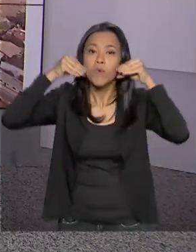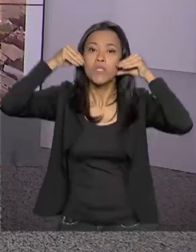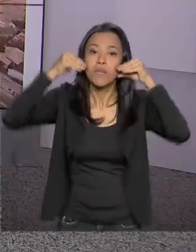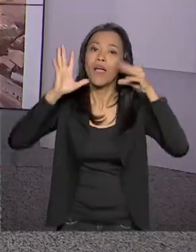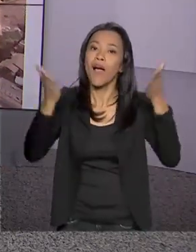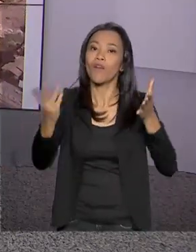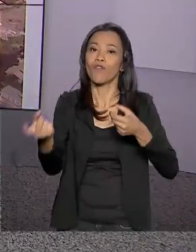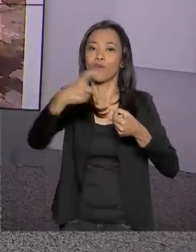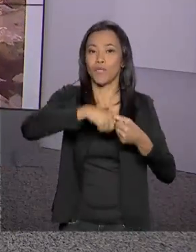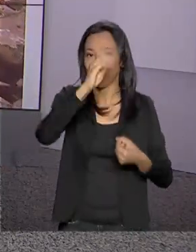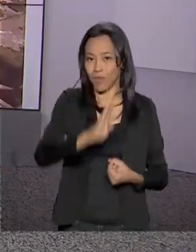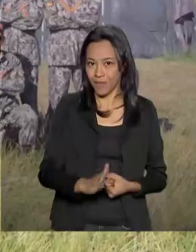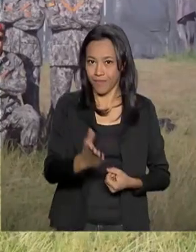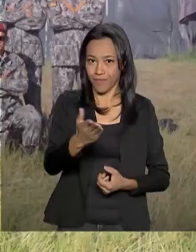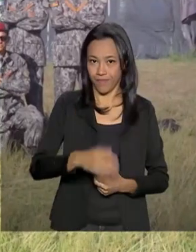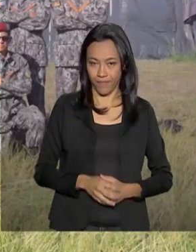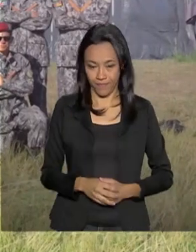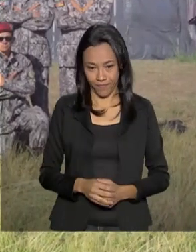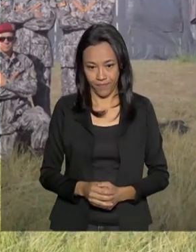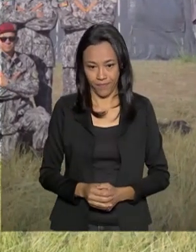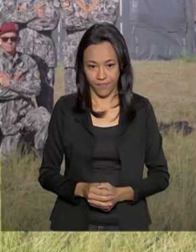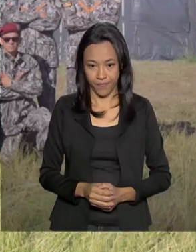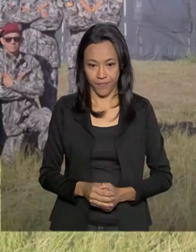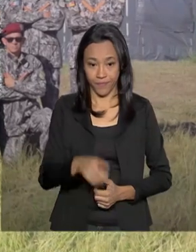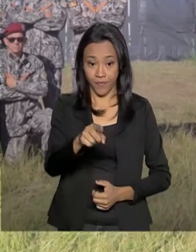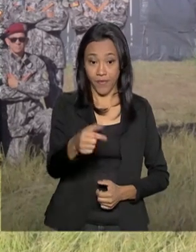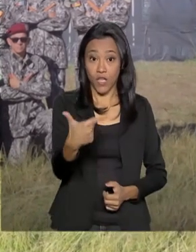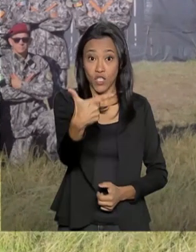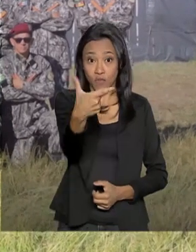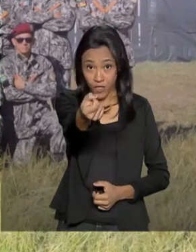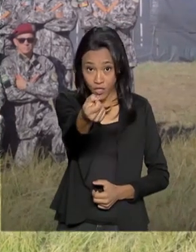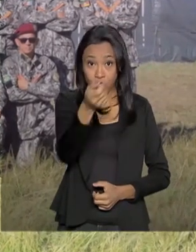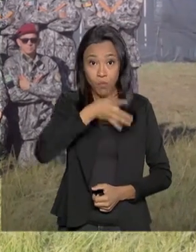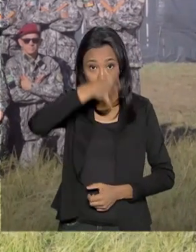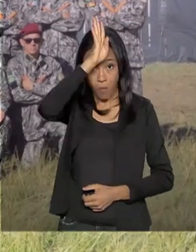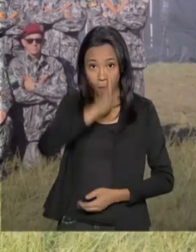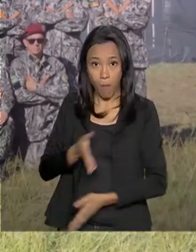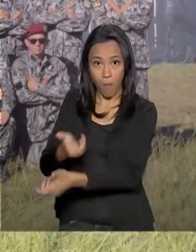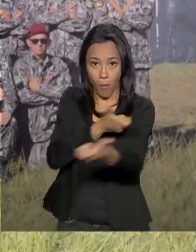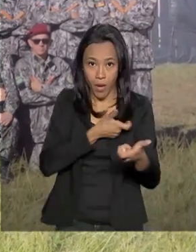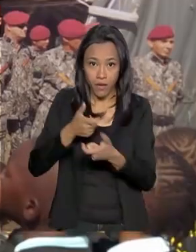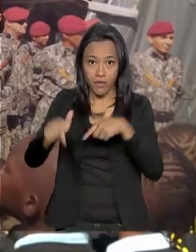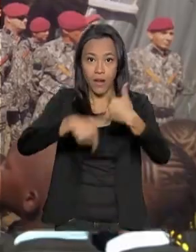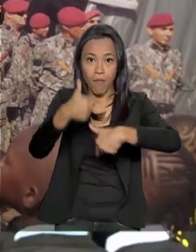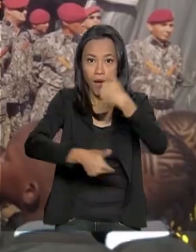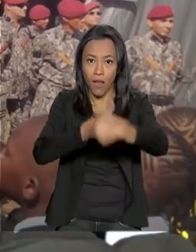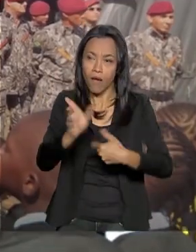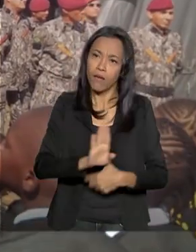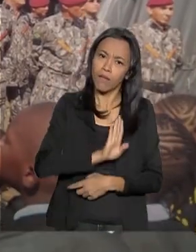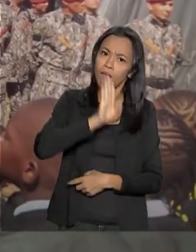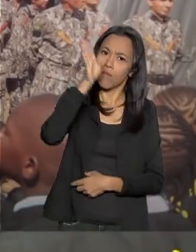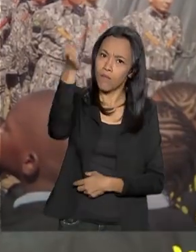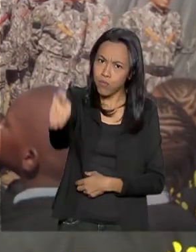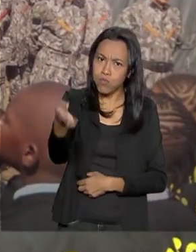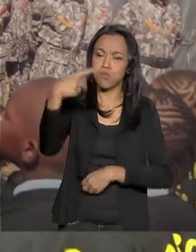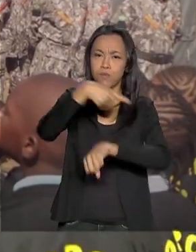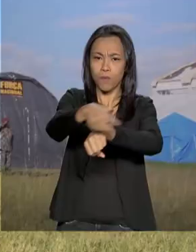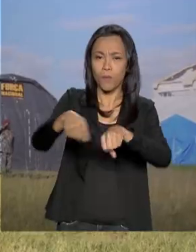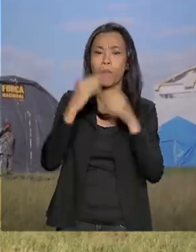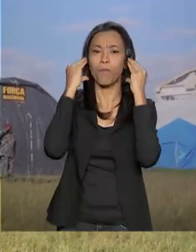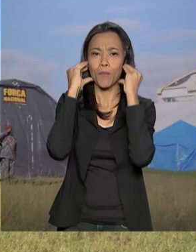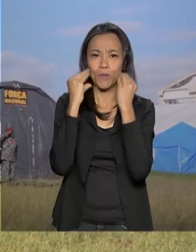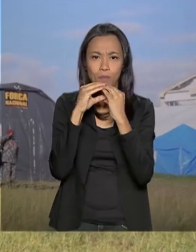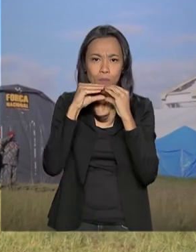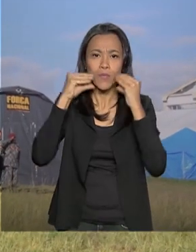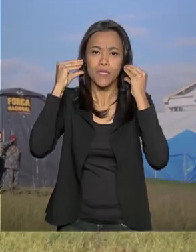retornando ao Brasil. Os 20 bombeiros que participavam da missão humanitária brasileira em Moçambique